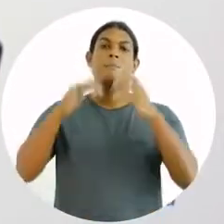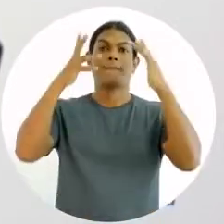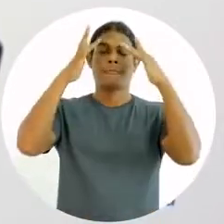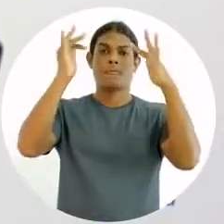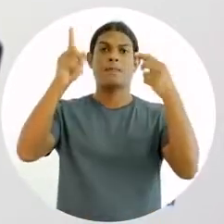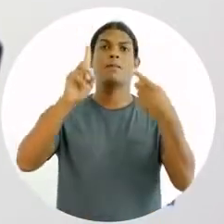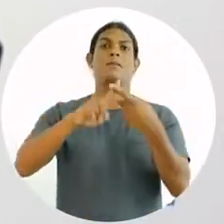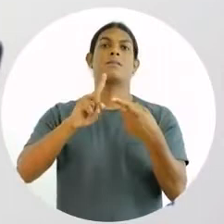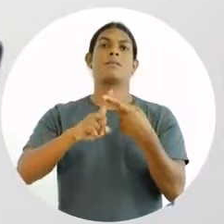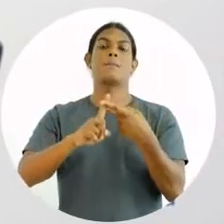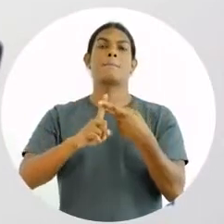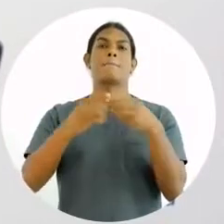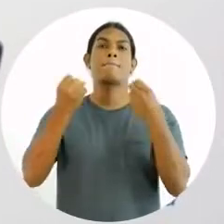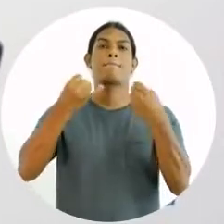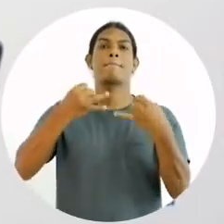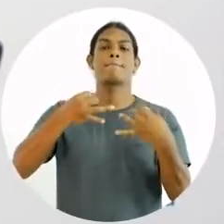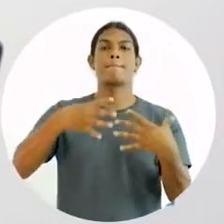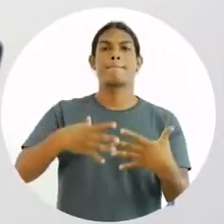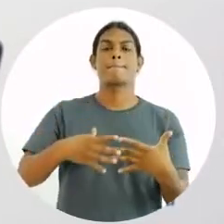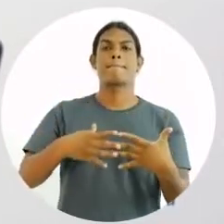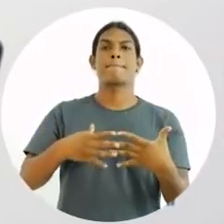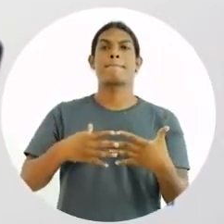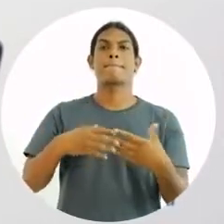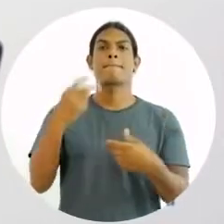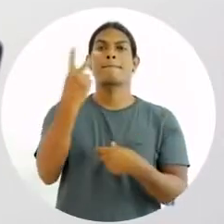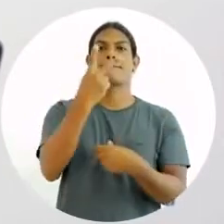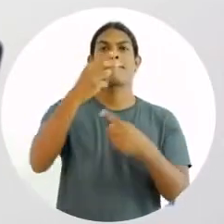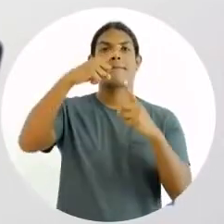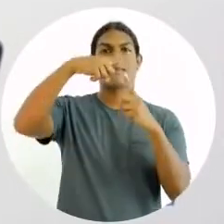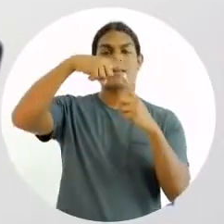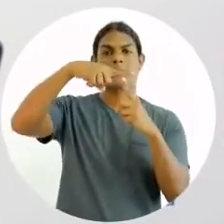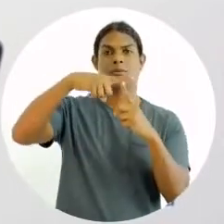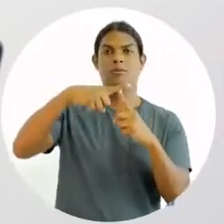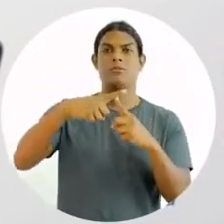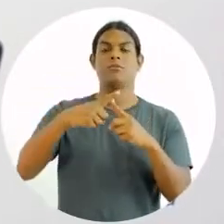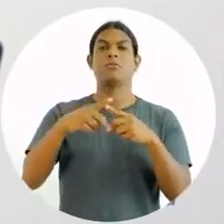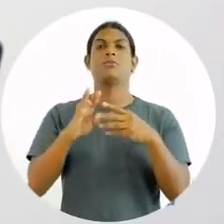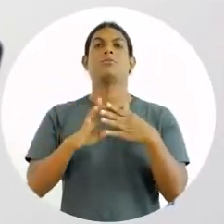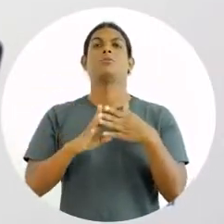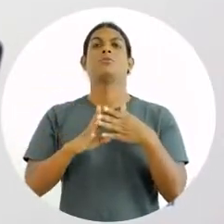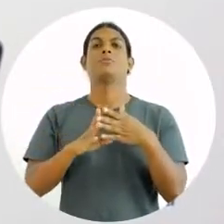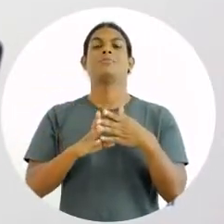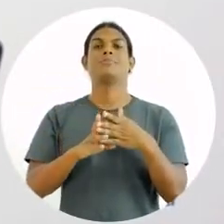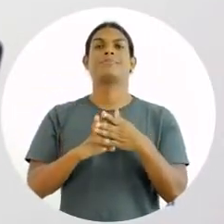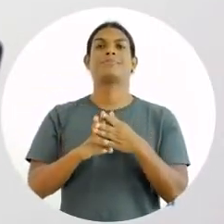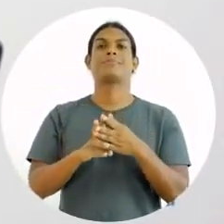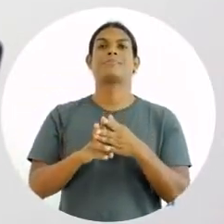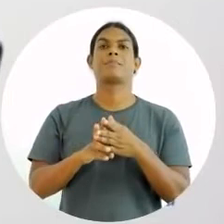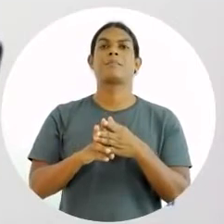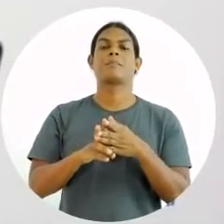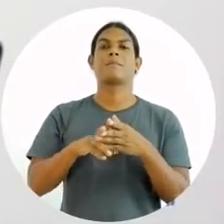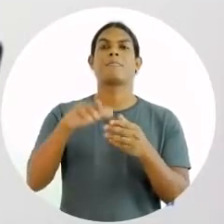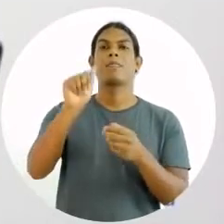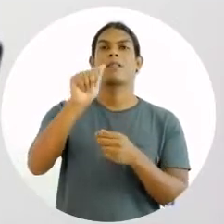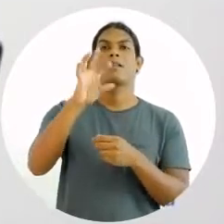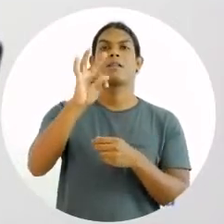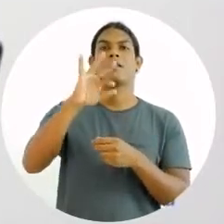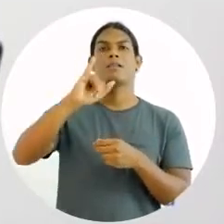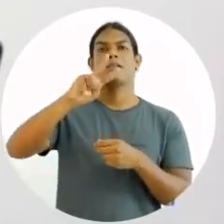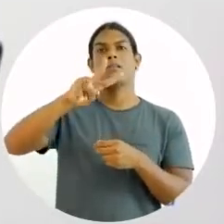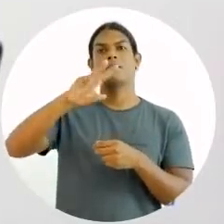determina dois tipos de recurso utilizados dentro de uma organização. O primeiro é chamado de ativos